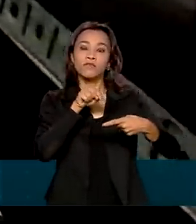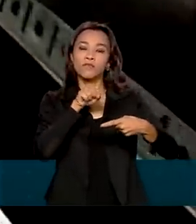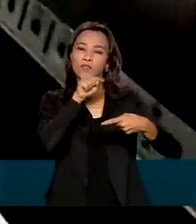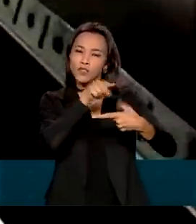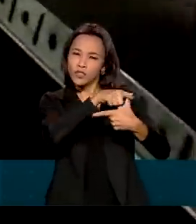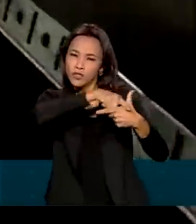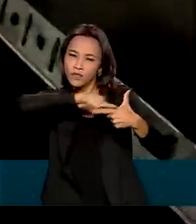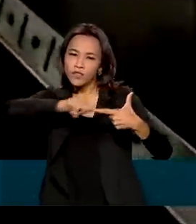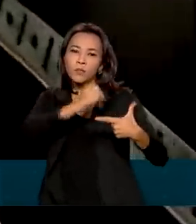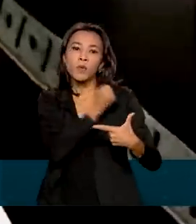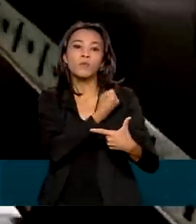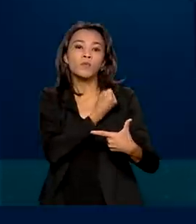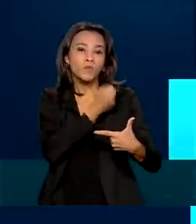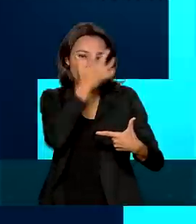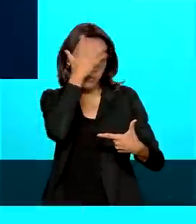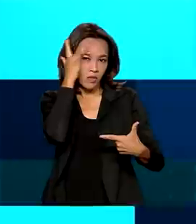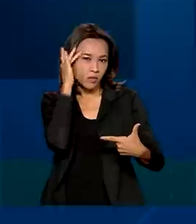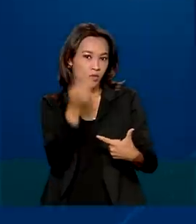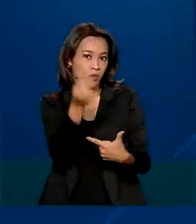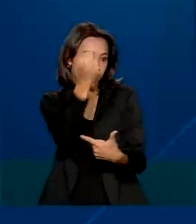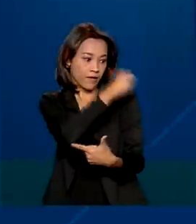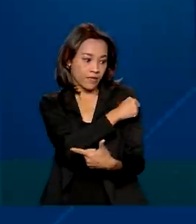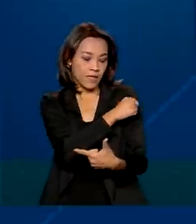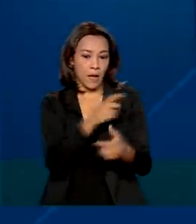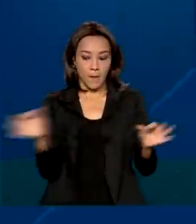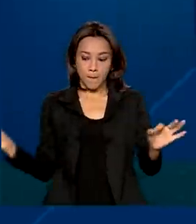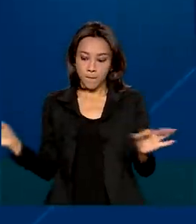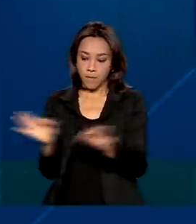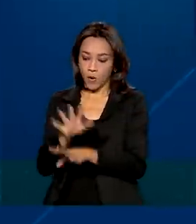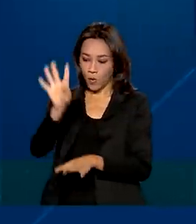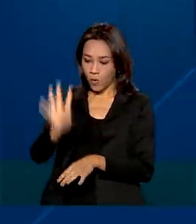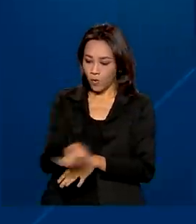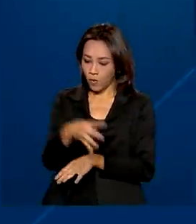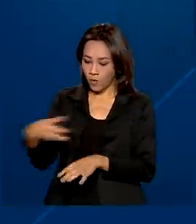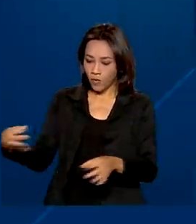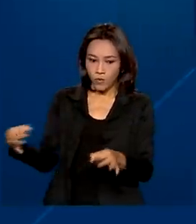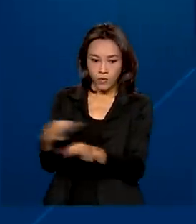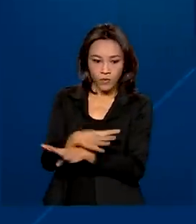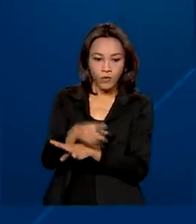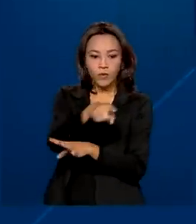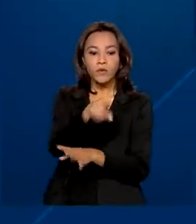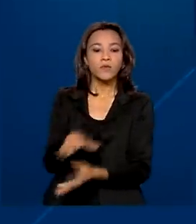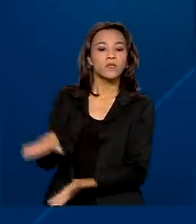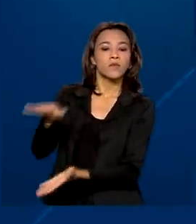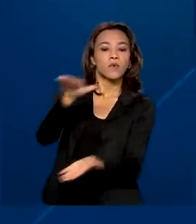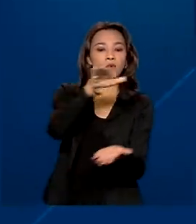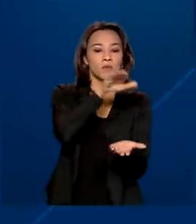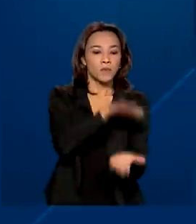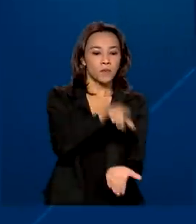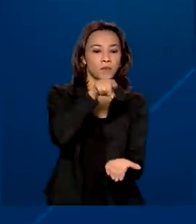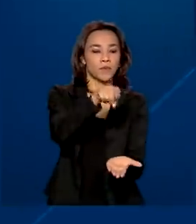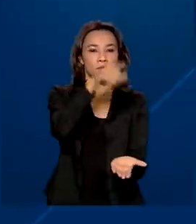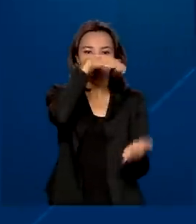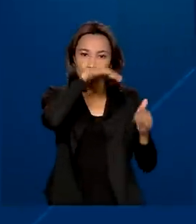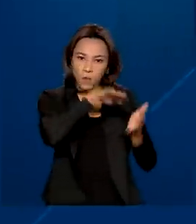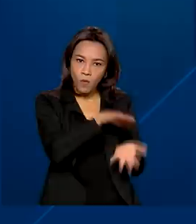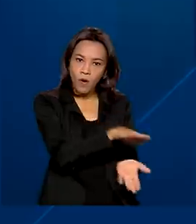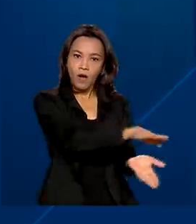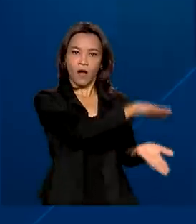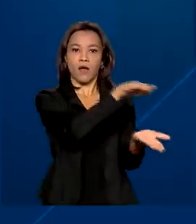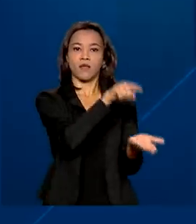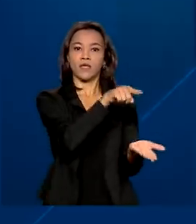-alvo a ser vacinado. Com a planilha pronta, os lotes armazenados em centros especiais são